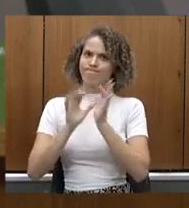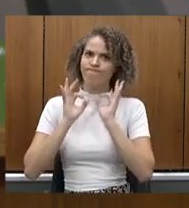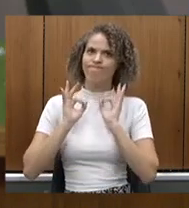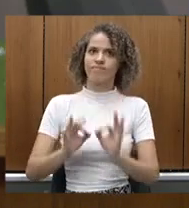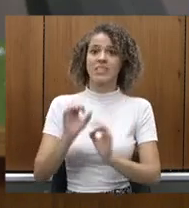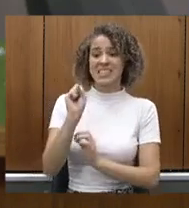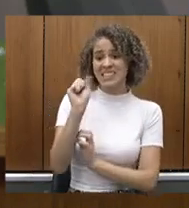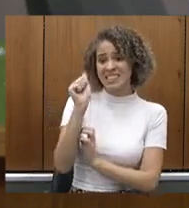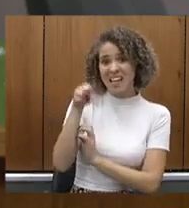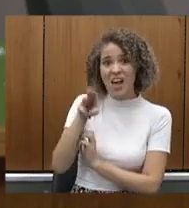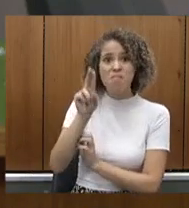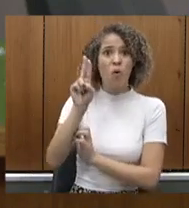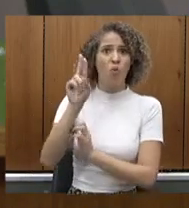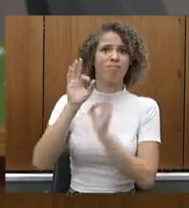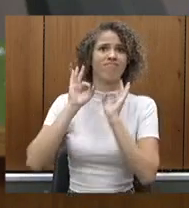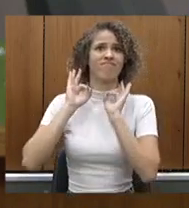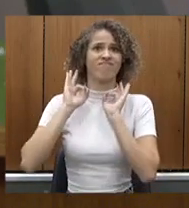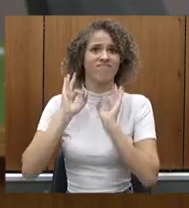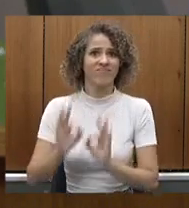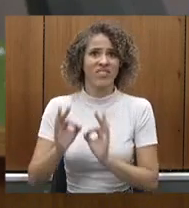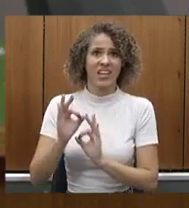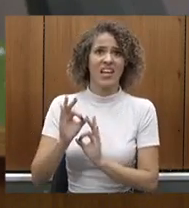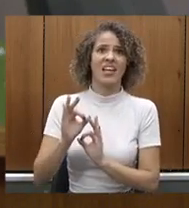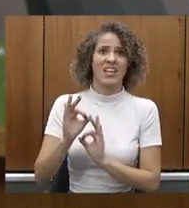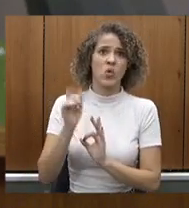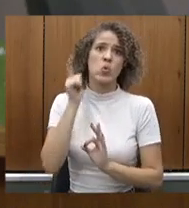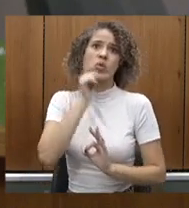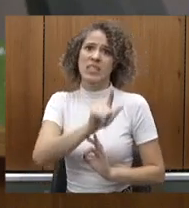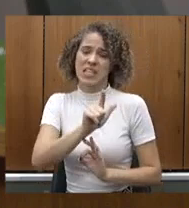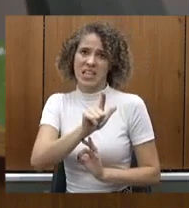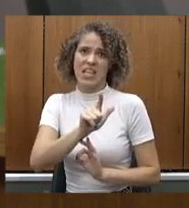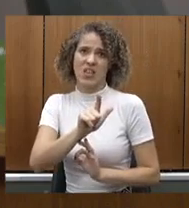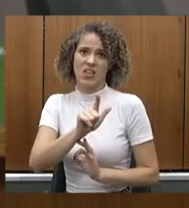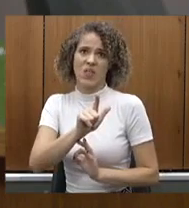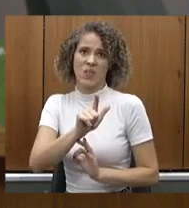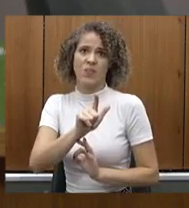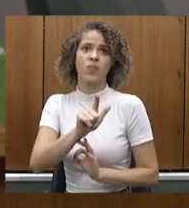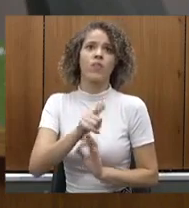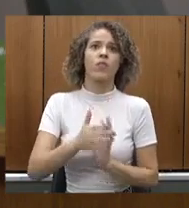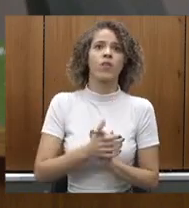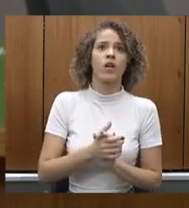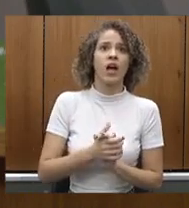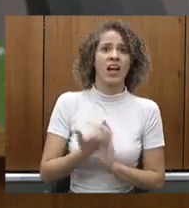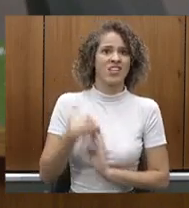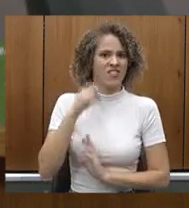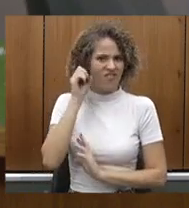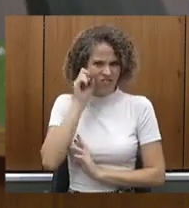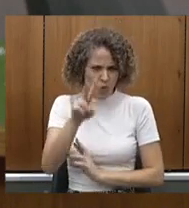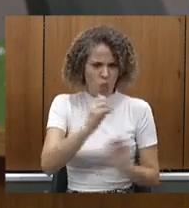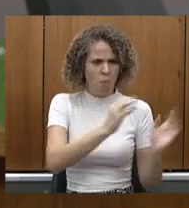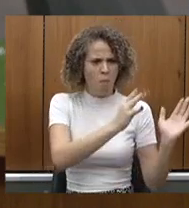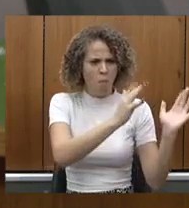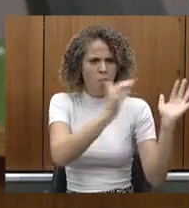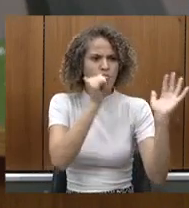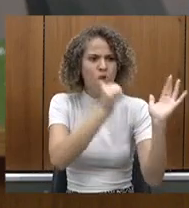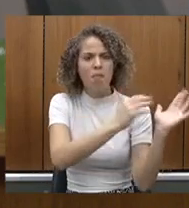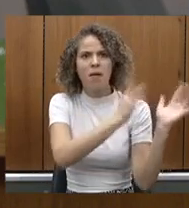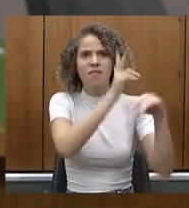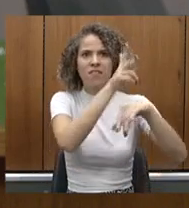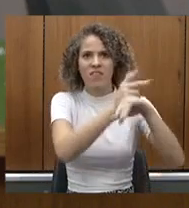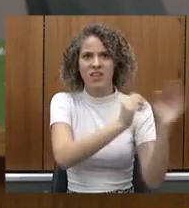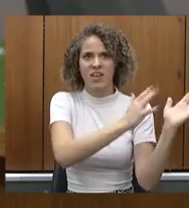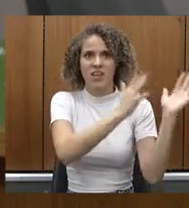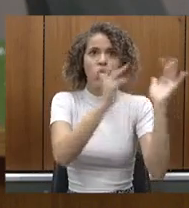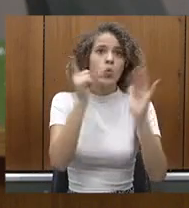Estado tinha que cumprir cerca de 25% do custeio do SAMU. Como a gente viu no vídeo da Ana Elisa falando, 85%